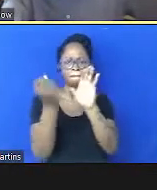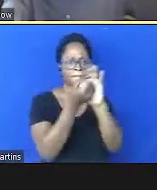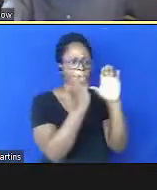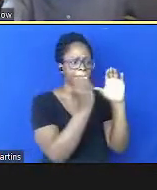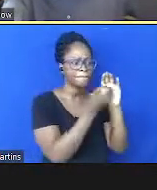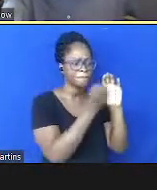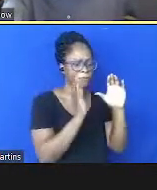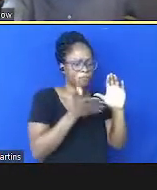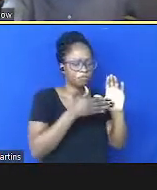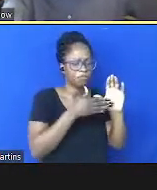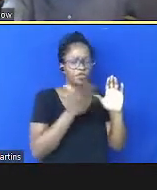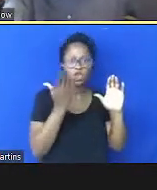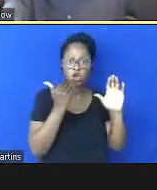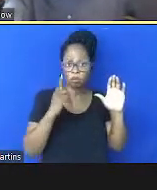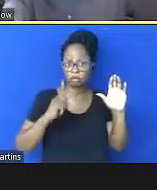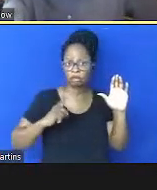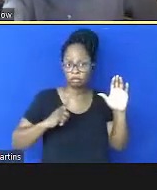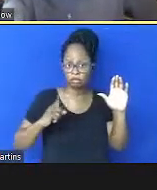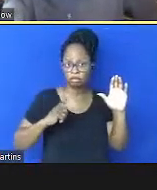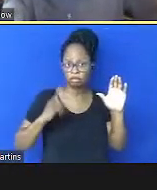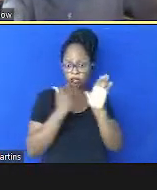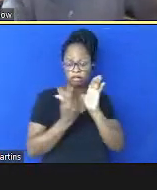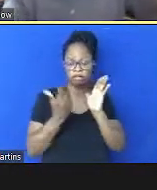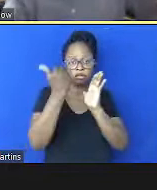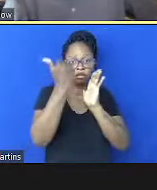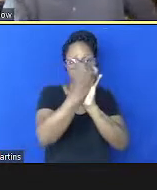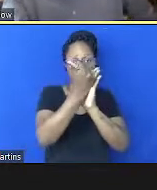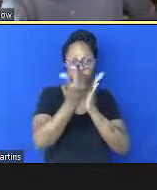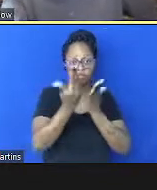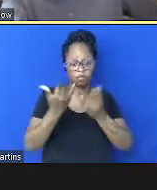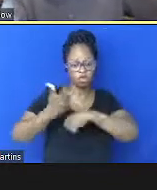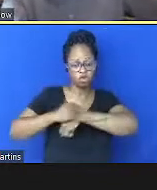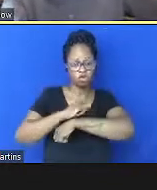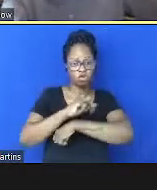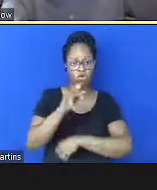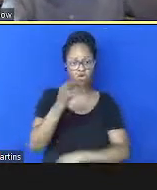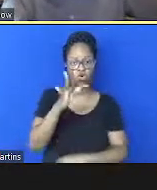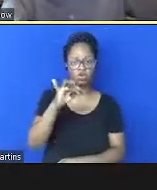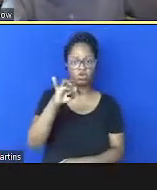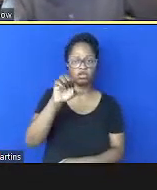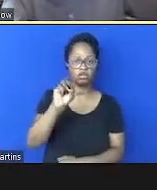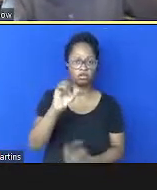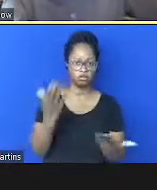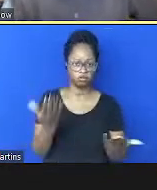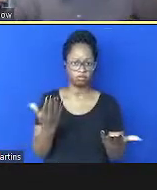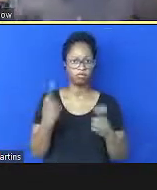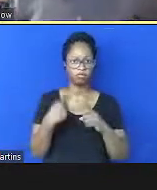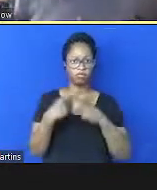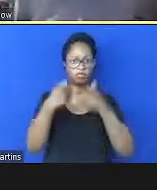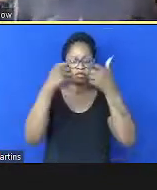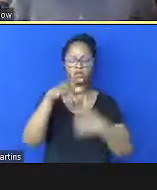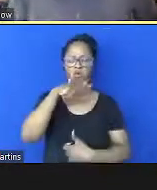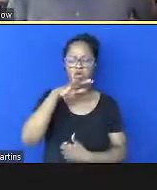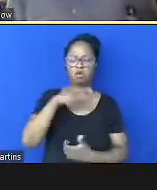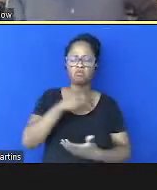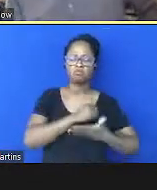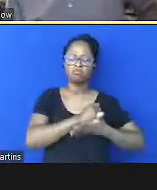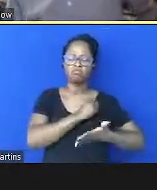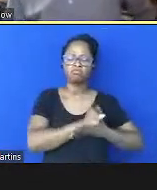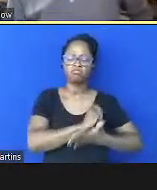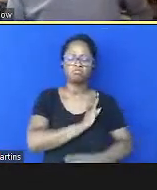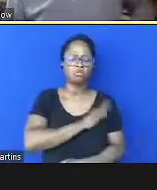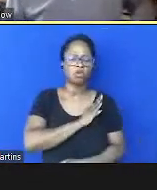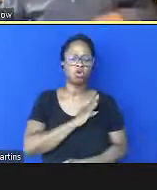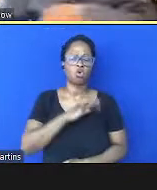comidas que tem um alto teor dessas gorduras trans falando que é ruim para o coração ruim para a